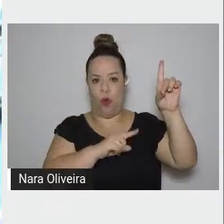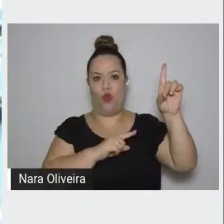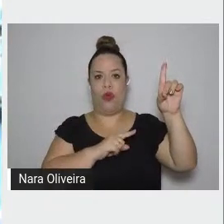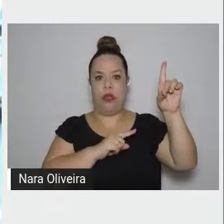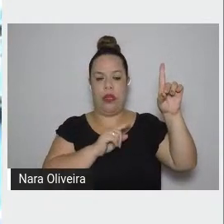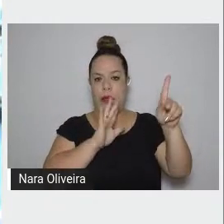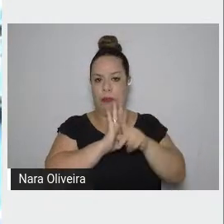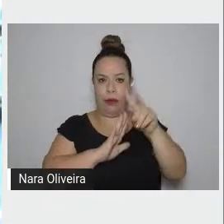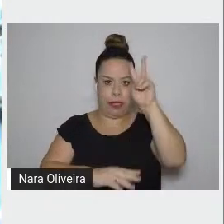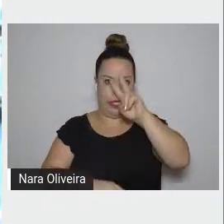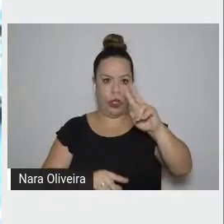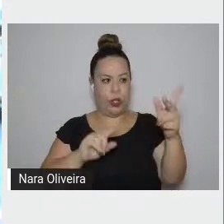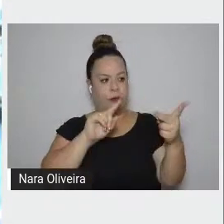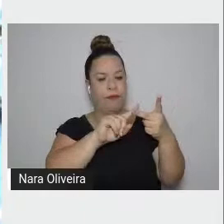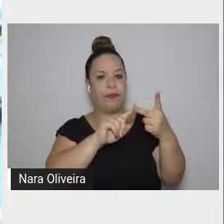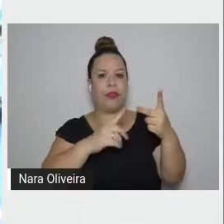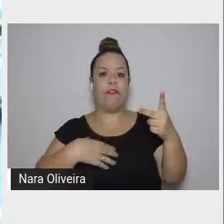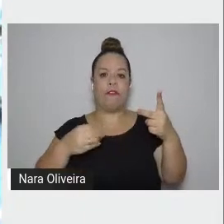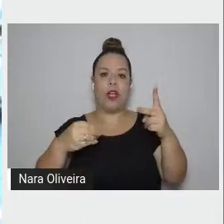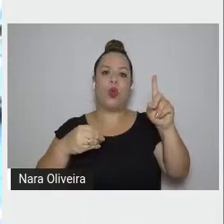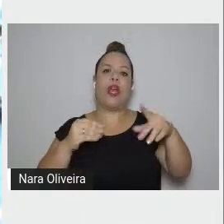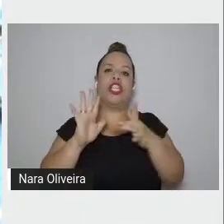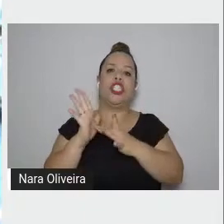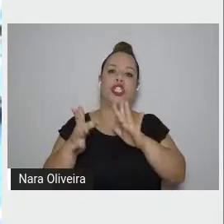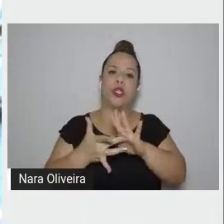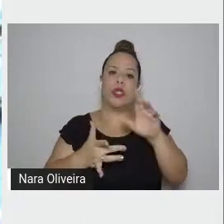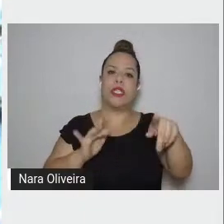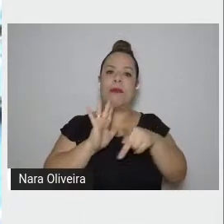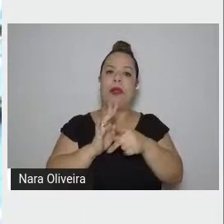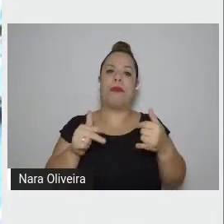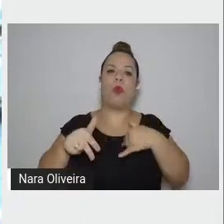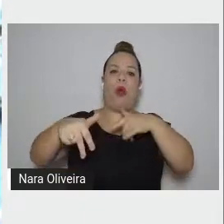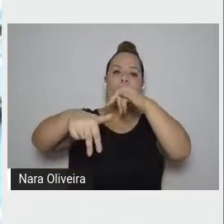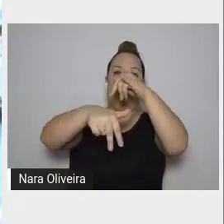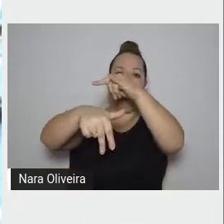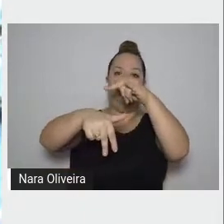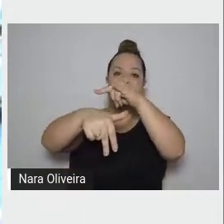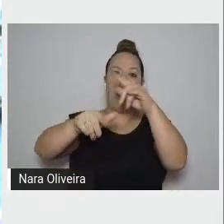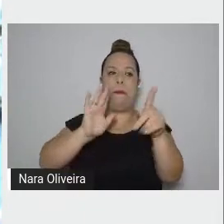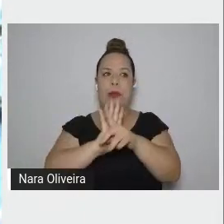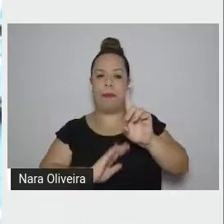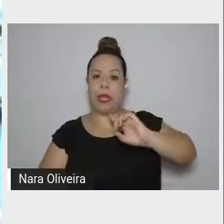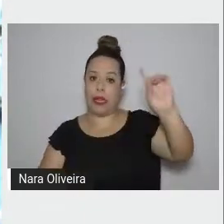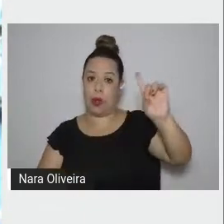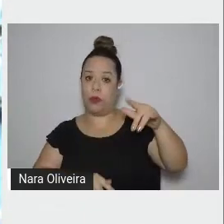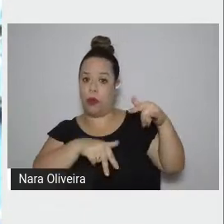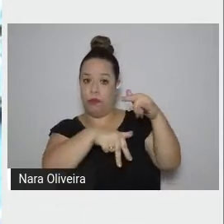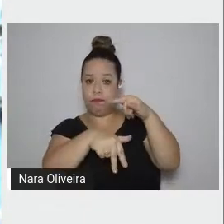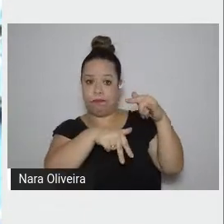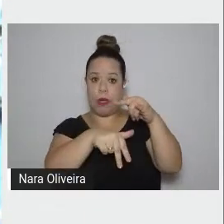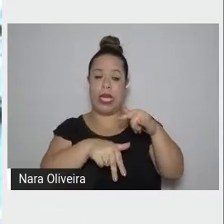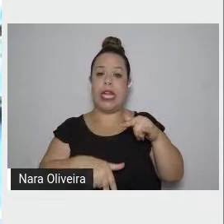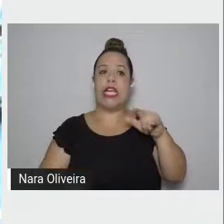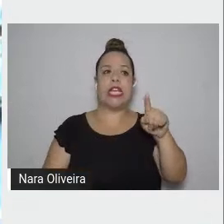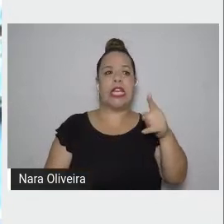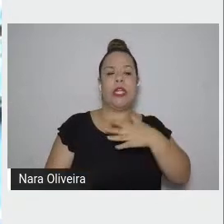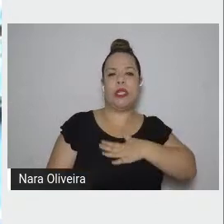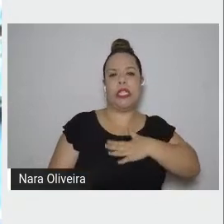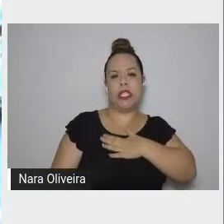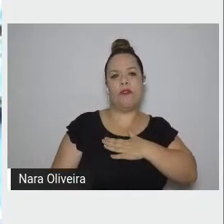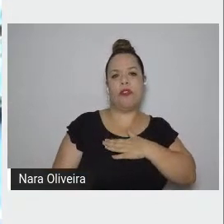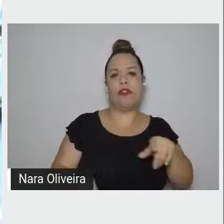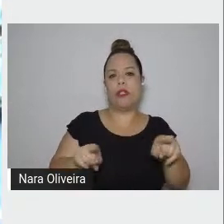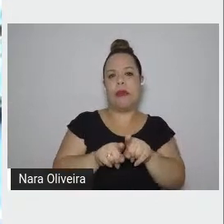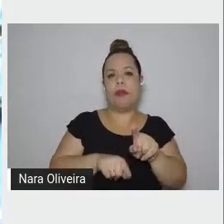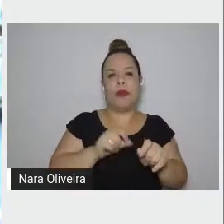Jesus é uma marionete nas mãos de Deus Pai que não está satisfeito de ser o Deus de um povo